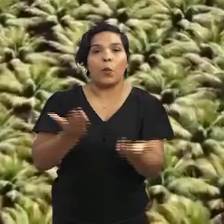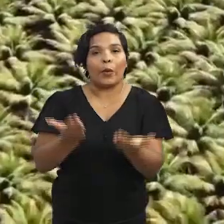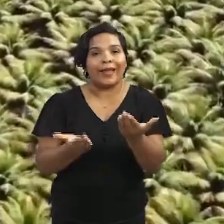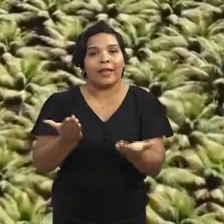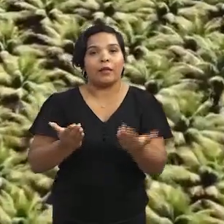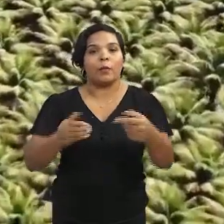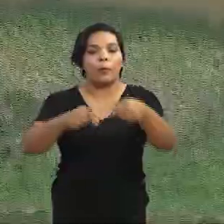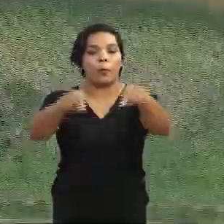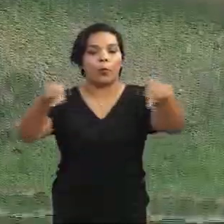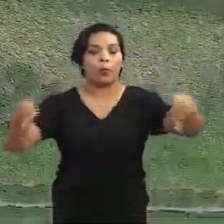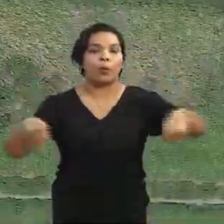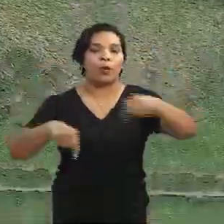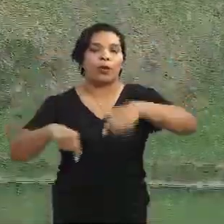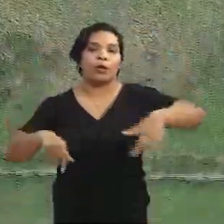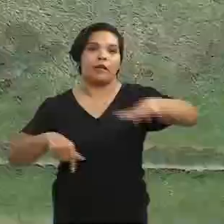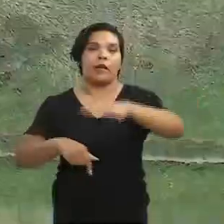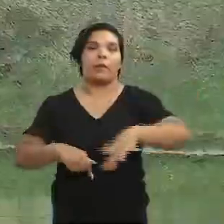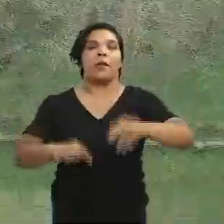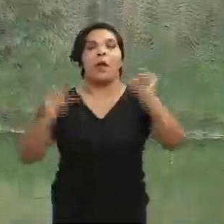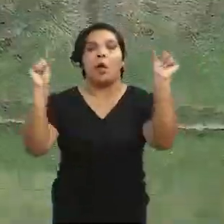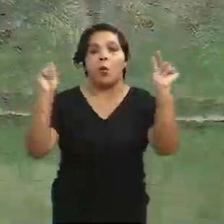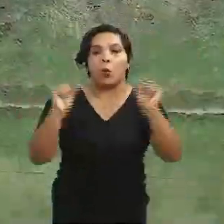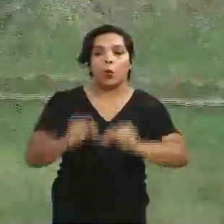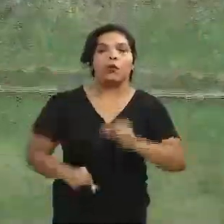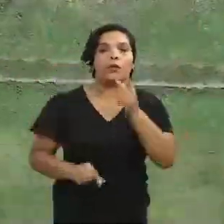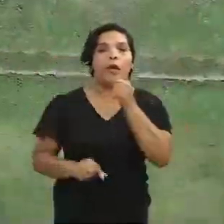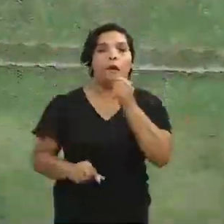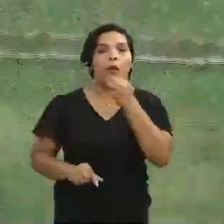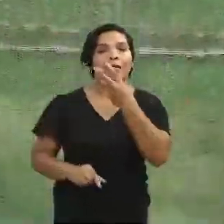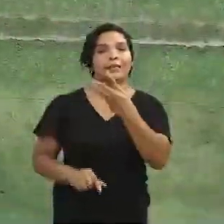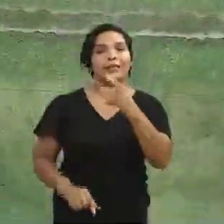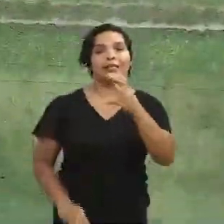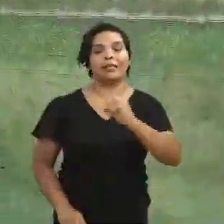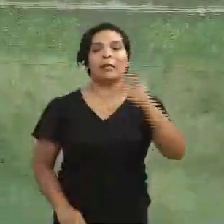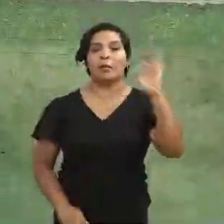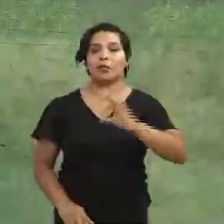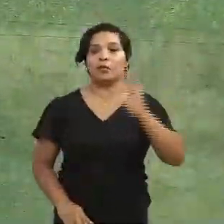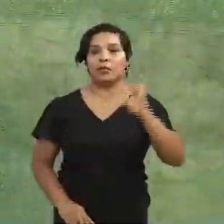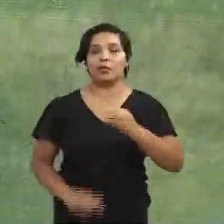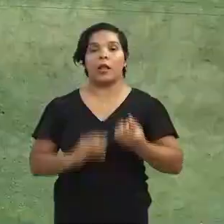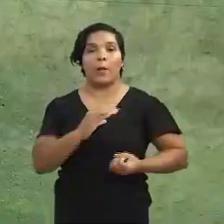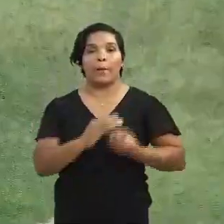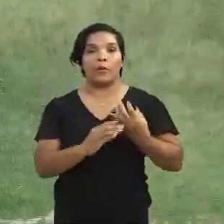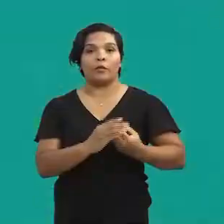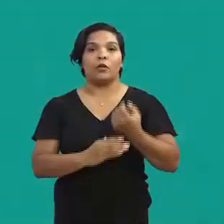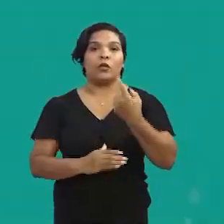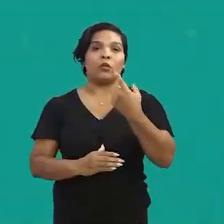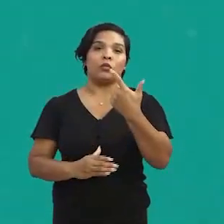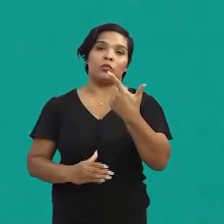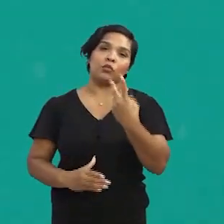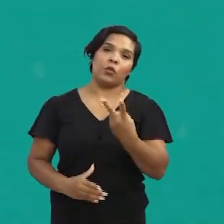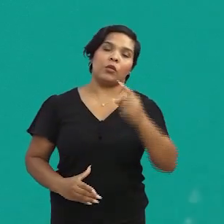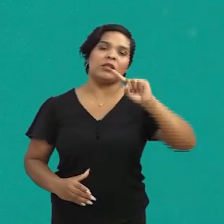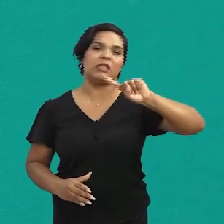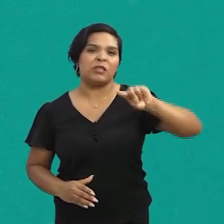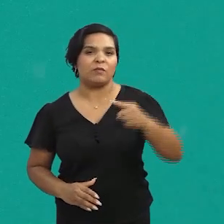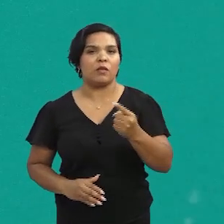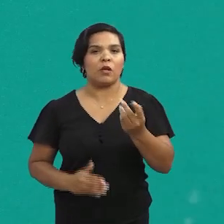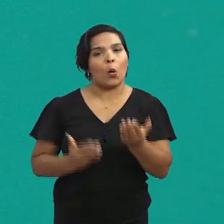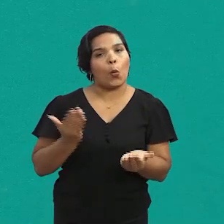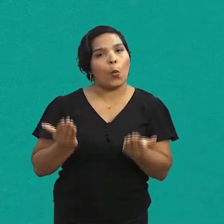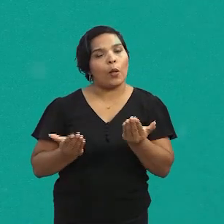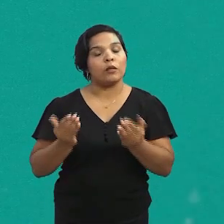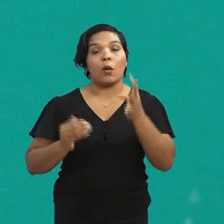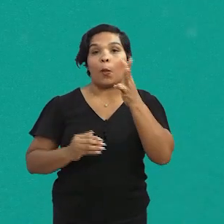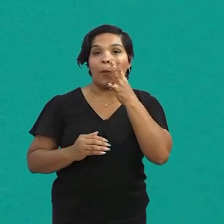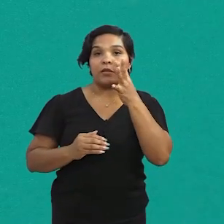quilos por hectare. No entanto, quando a gente reduziu essa água para 30%, ela produzia 2 mil quilos e